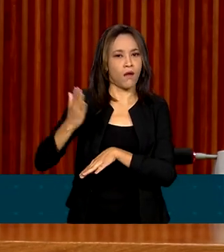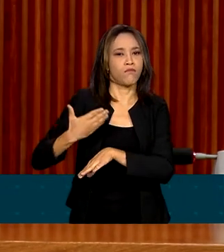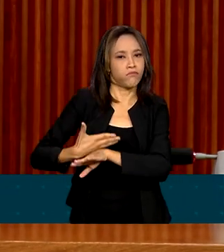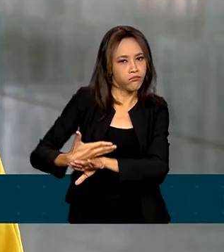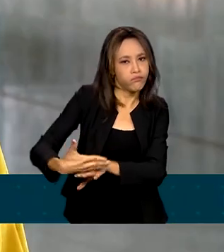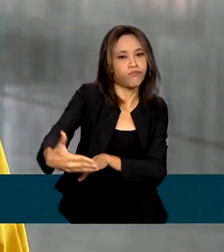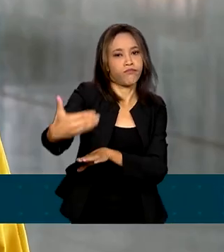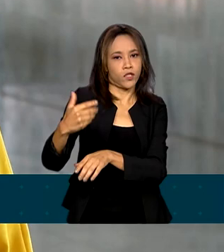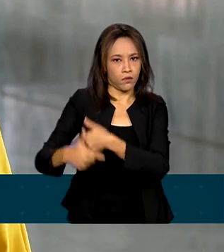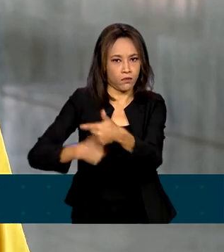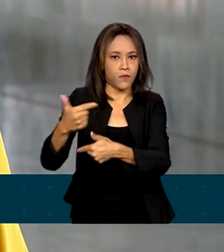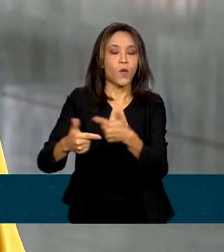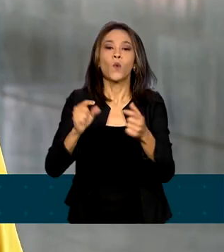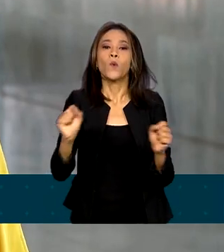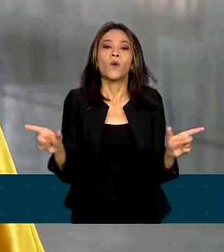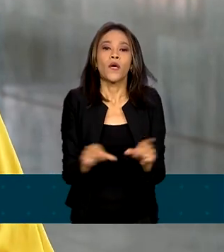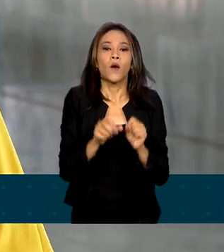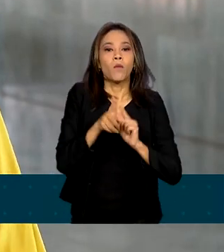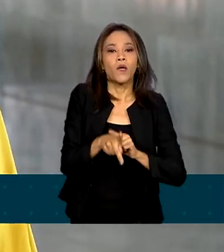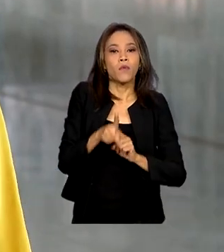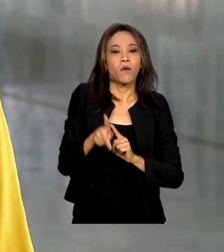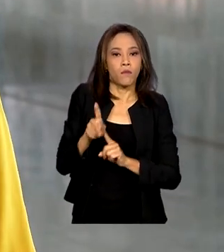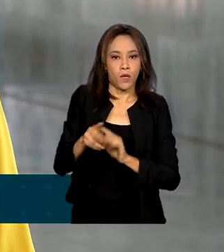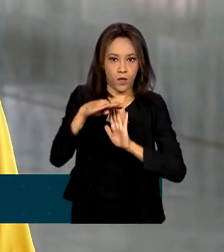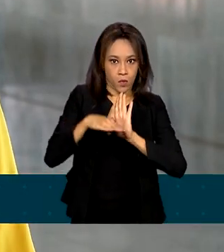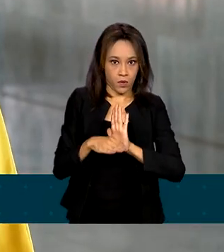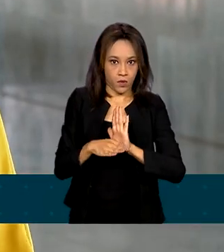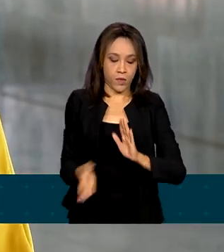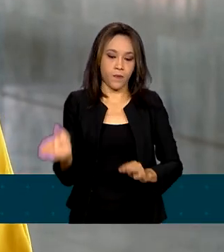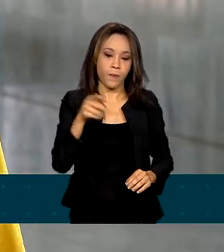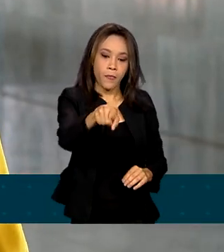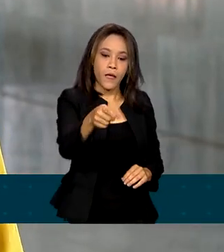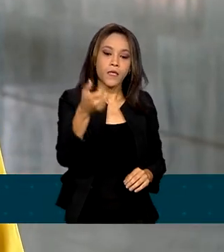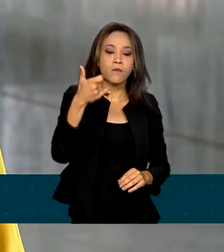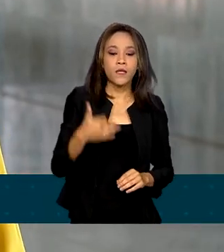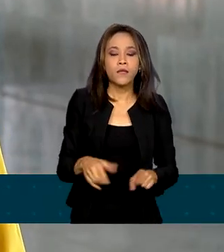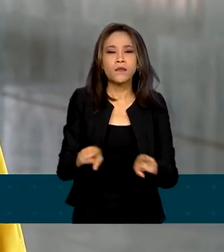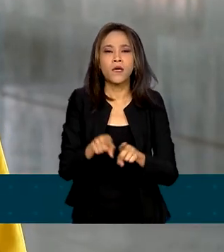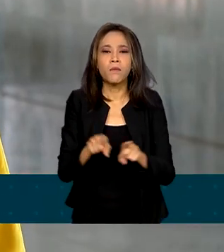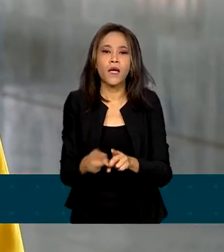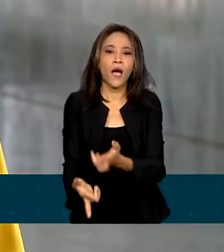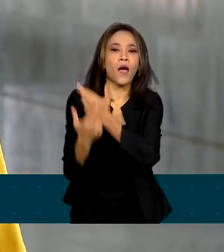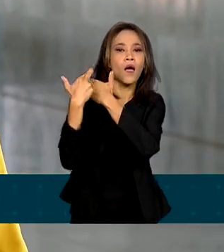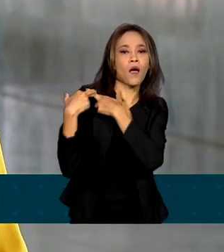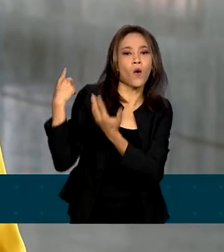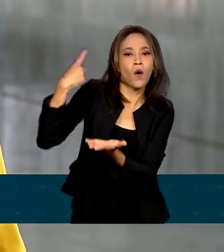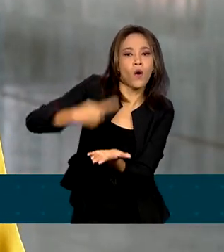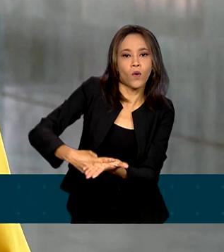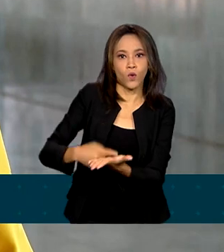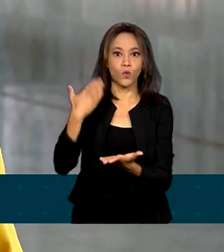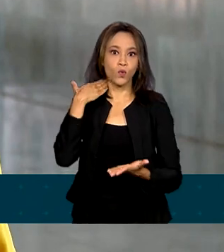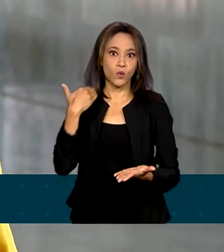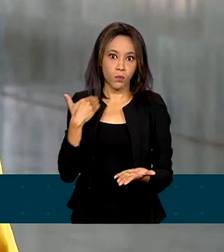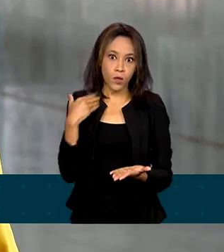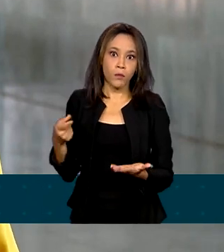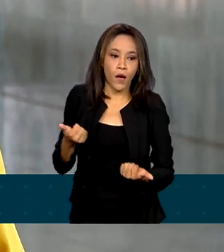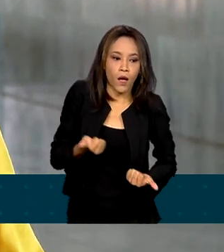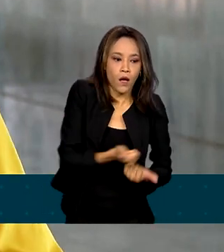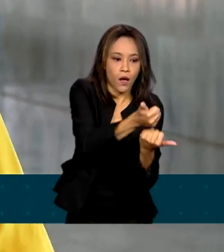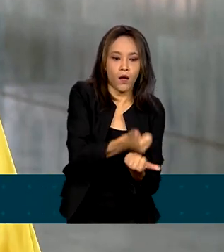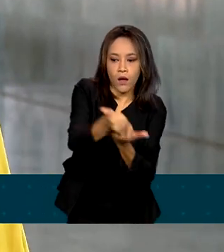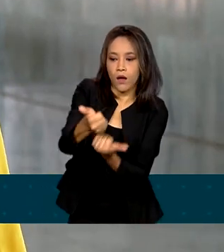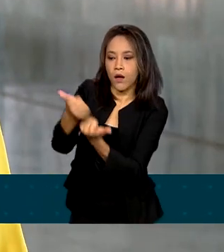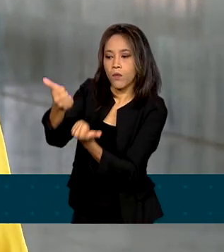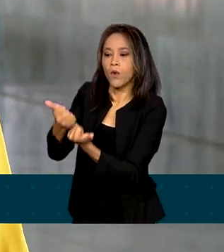PPP. O presidente Lula destacou também o papel dos bancos públicos para alavancar os investimentos